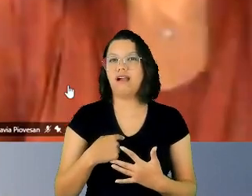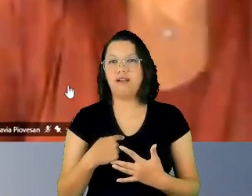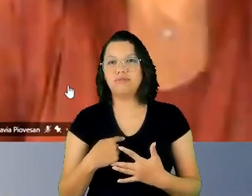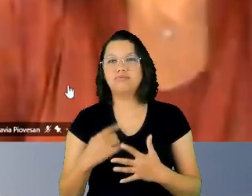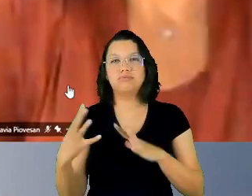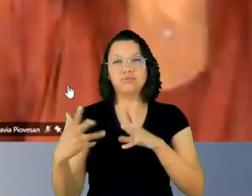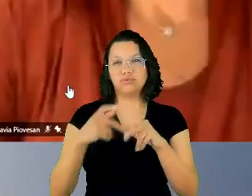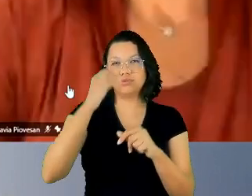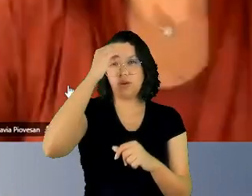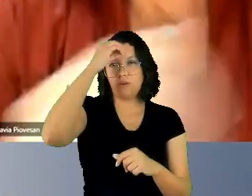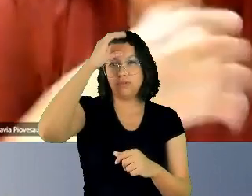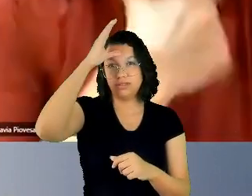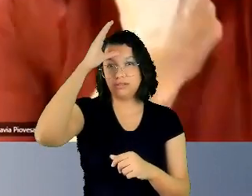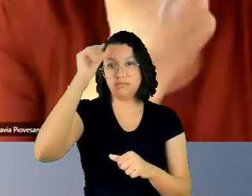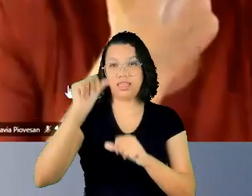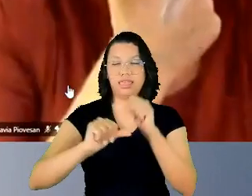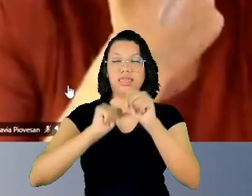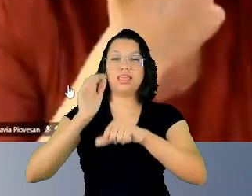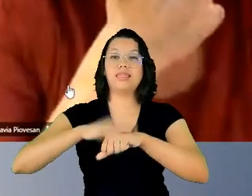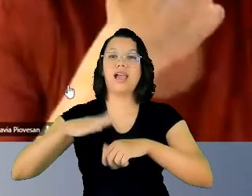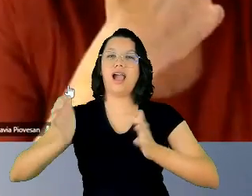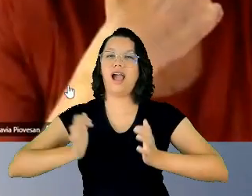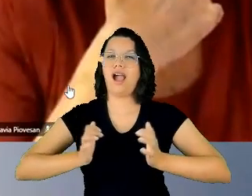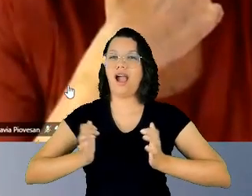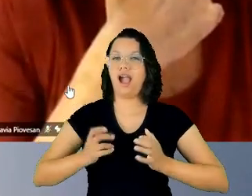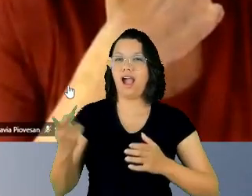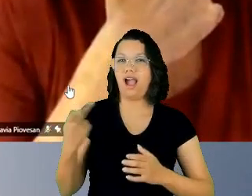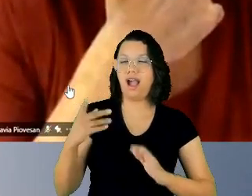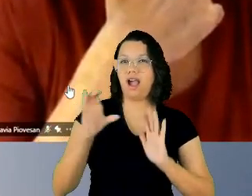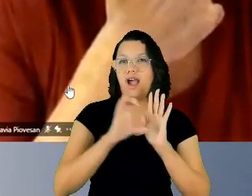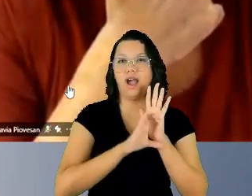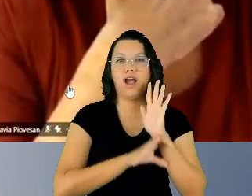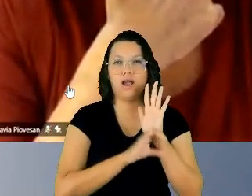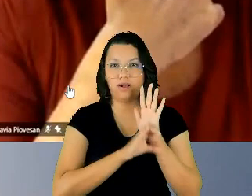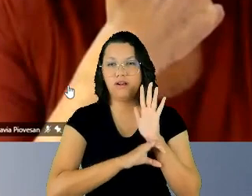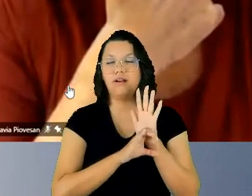currículo e nos deixar cada vez mais